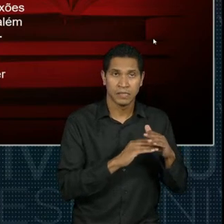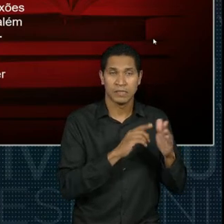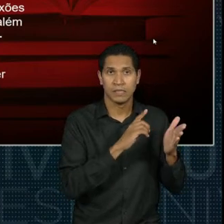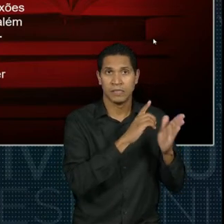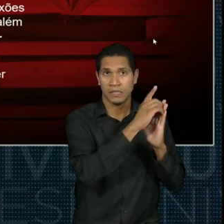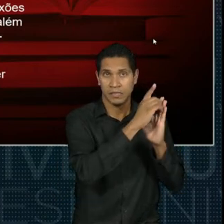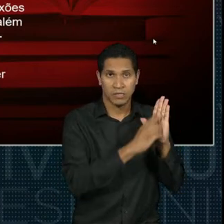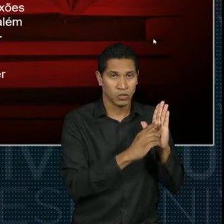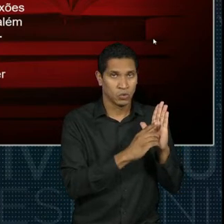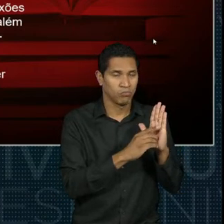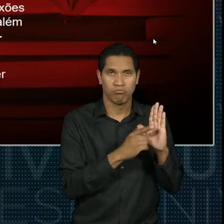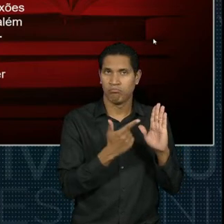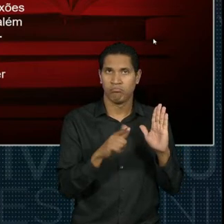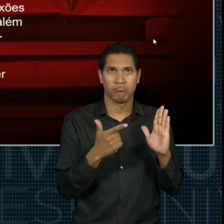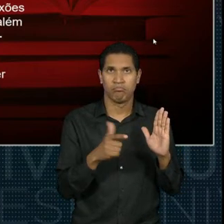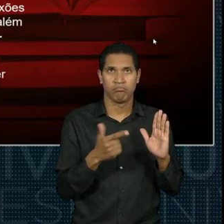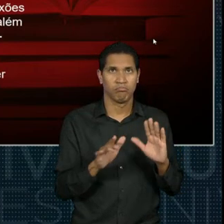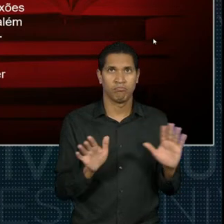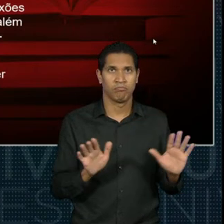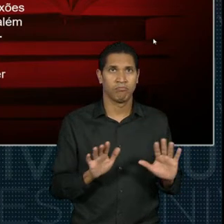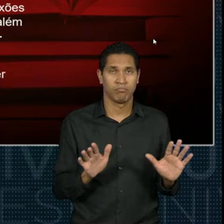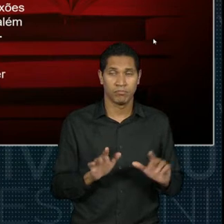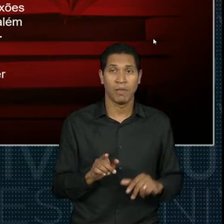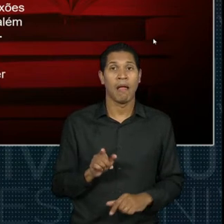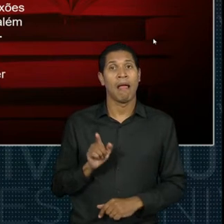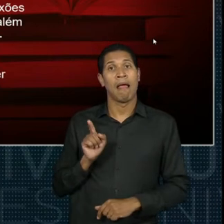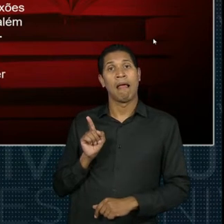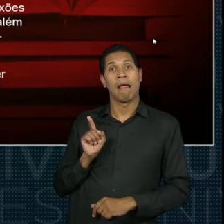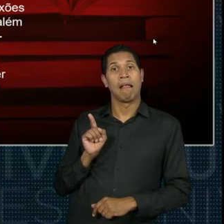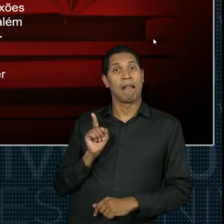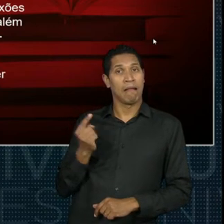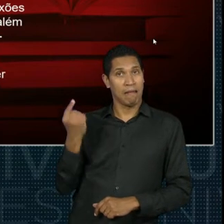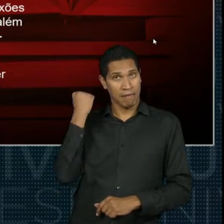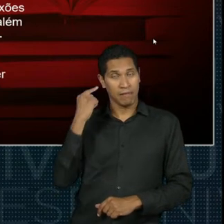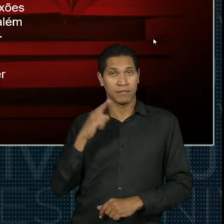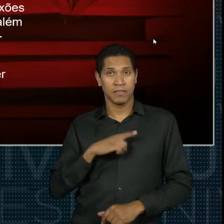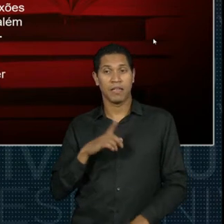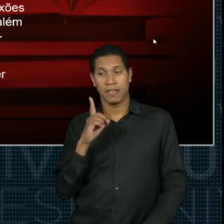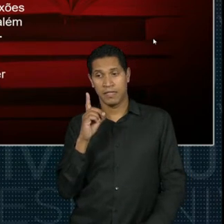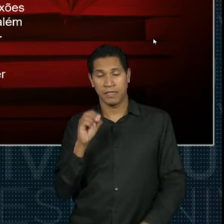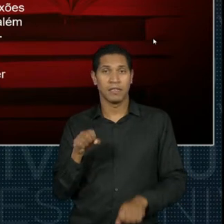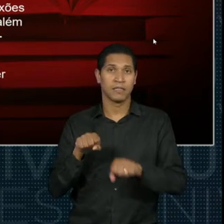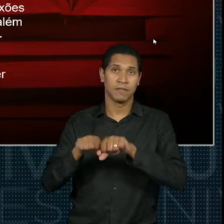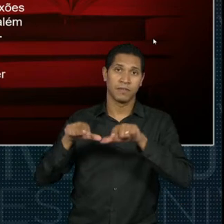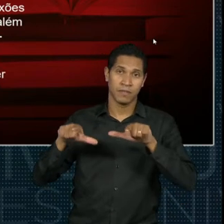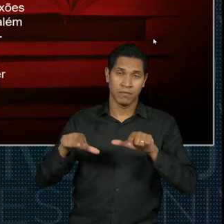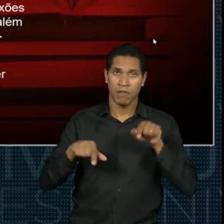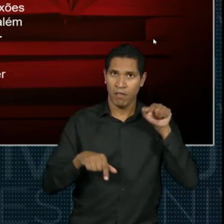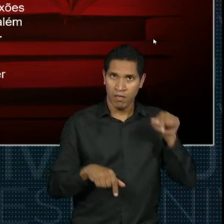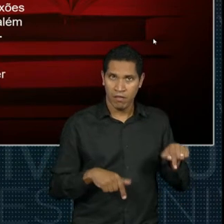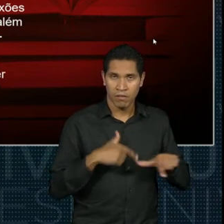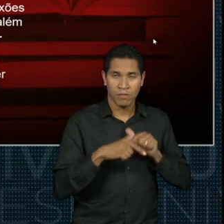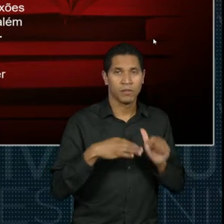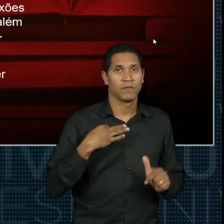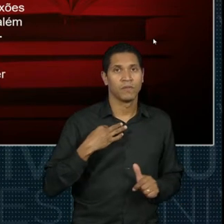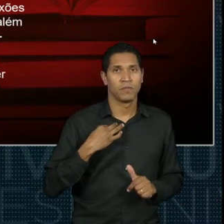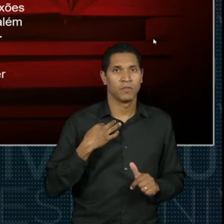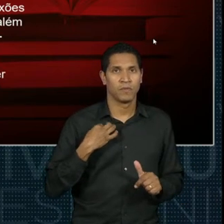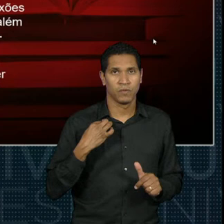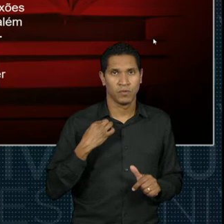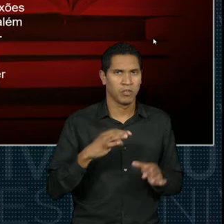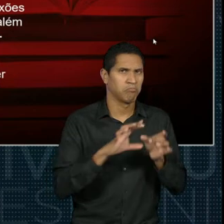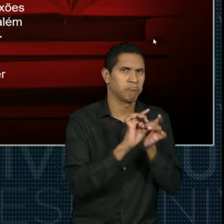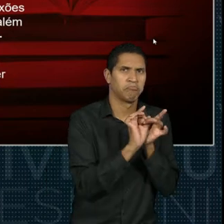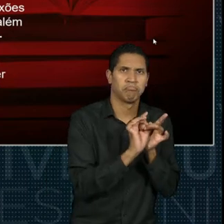certificação extracurricular o aluno podia postar até no máximo 10 certificados, aqui no caso do trabalho voluntário não há um